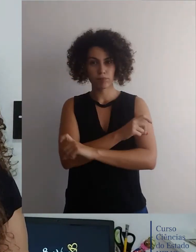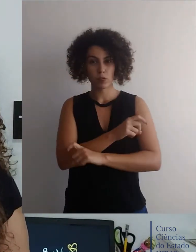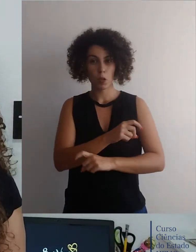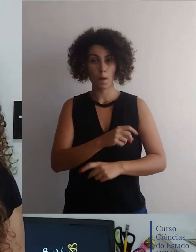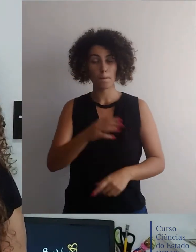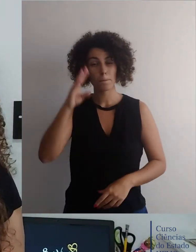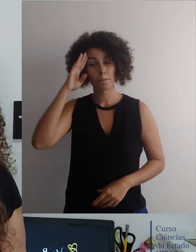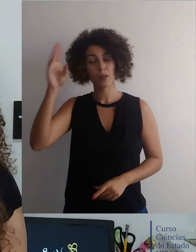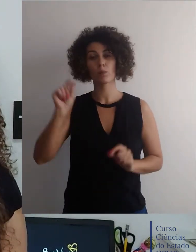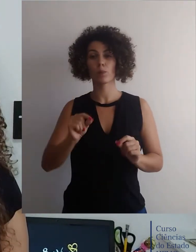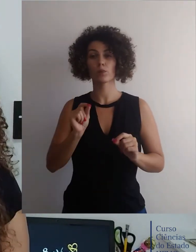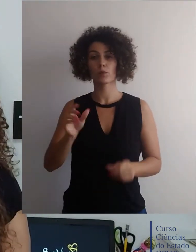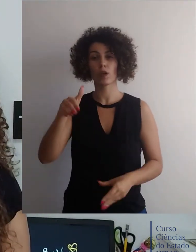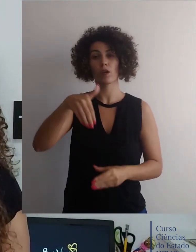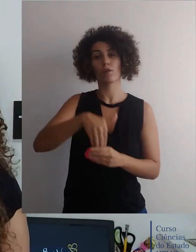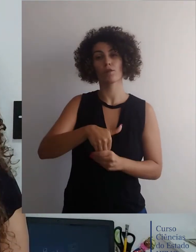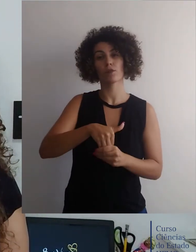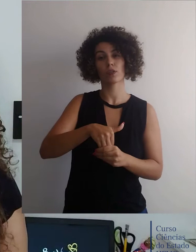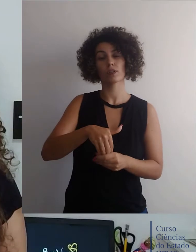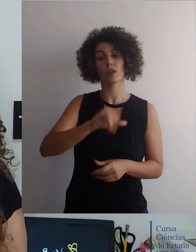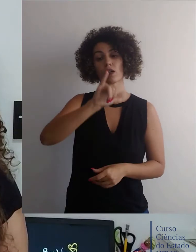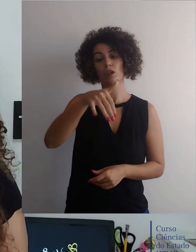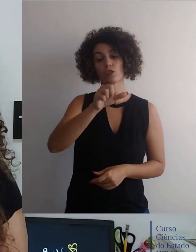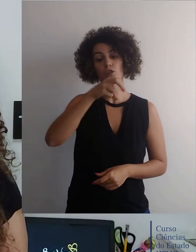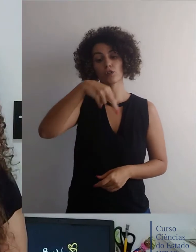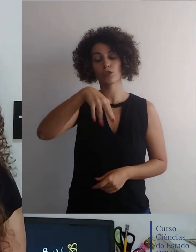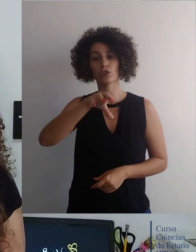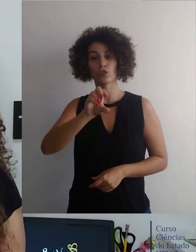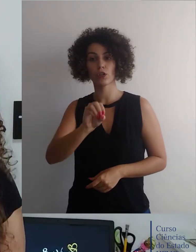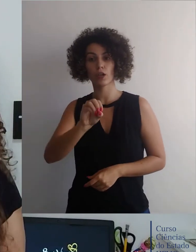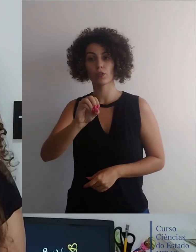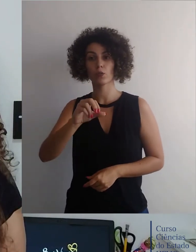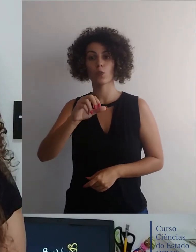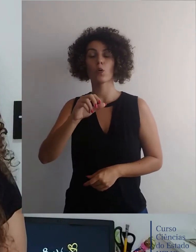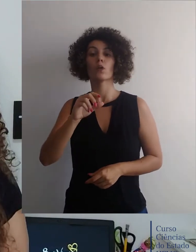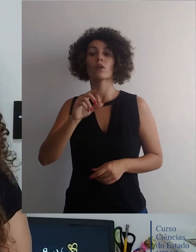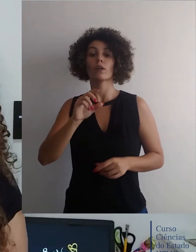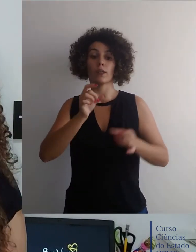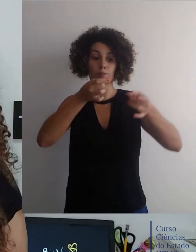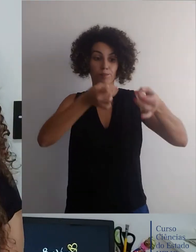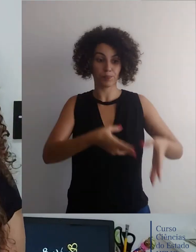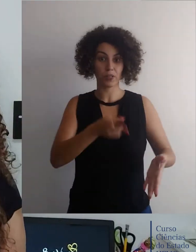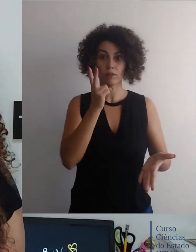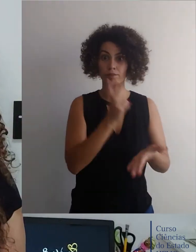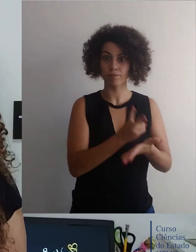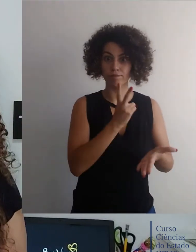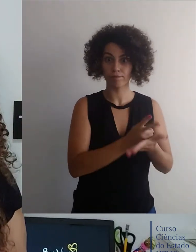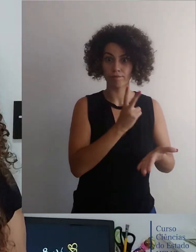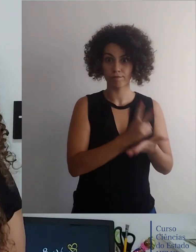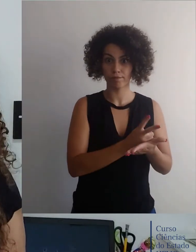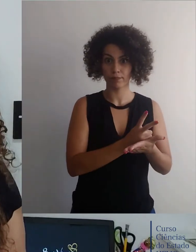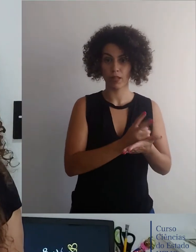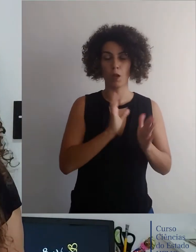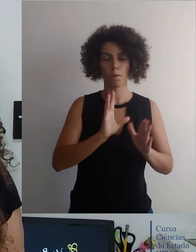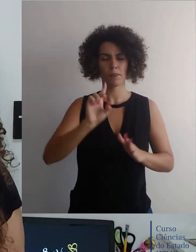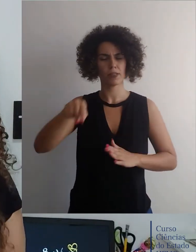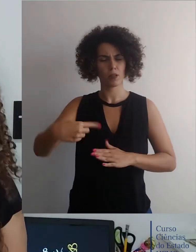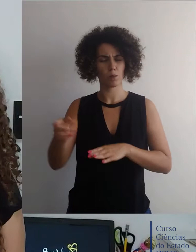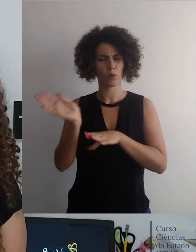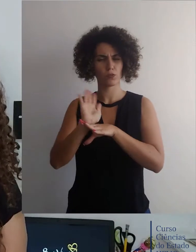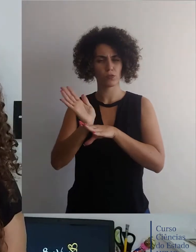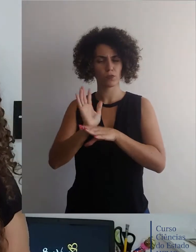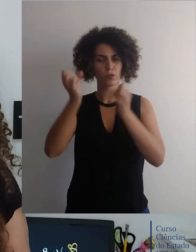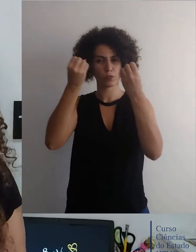conturbado, principalmente a partir da eleição de Jânio Quadros em 1971 e renúncia do presidente no mesmo ano.